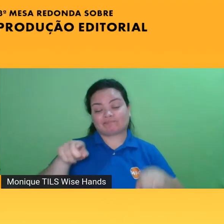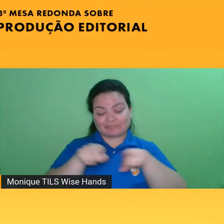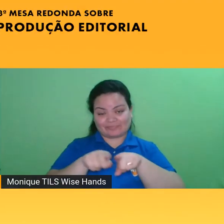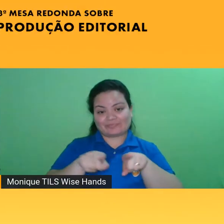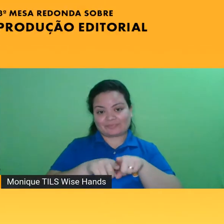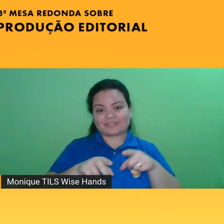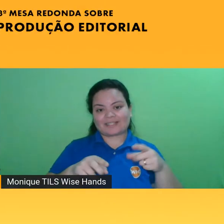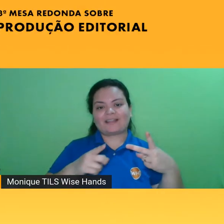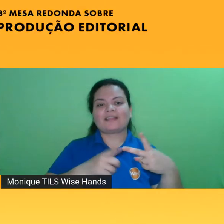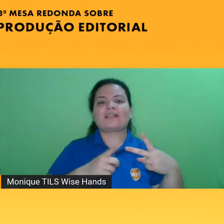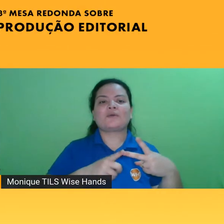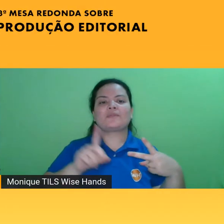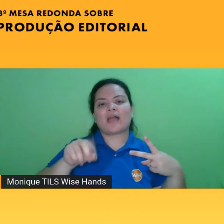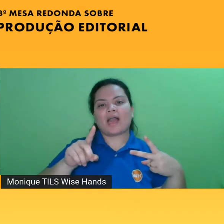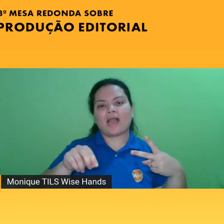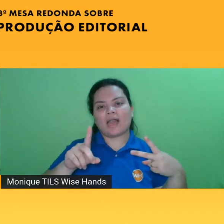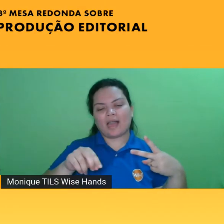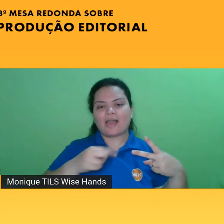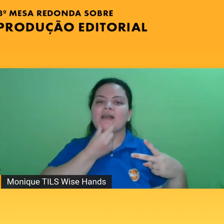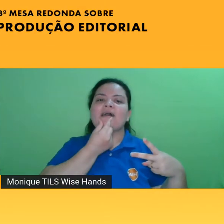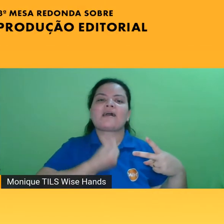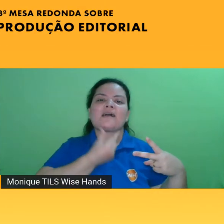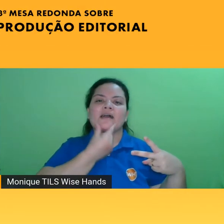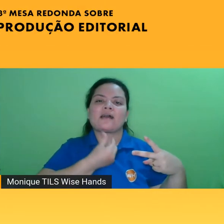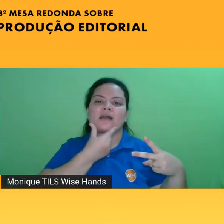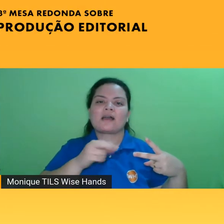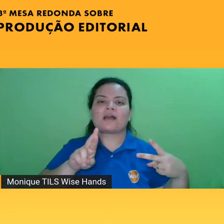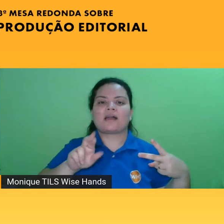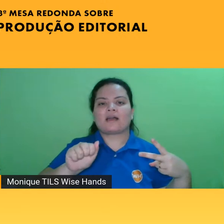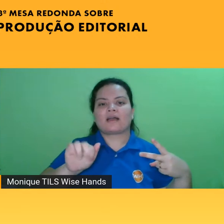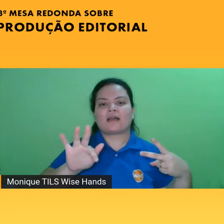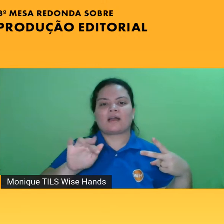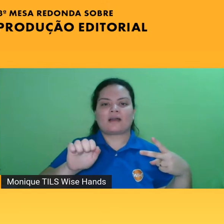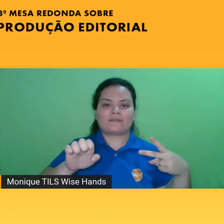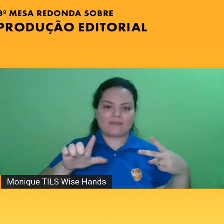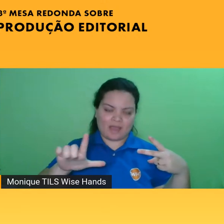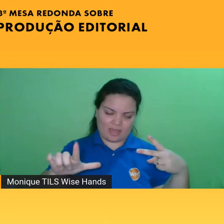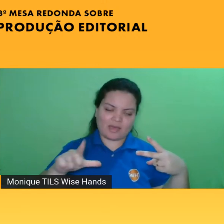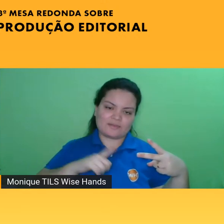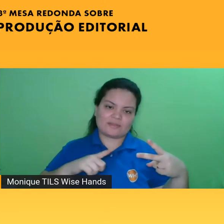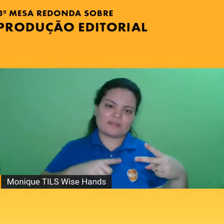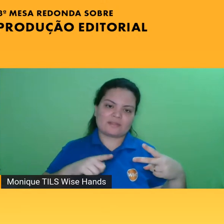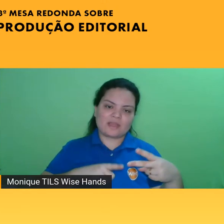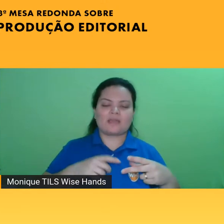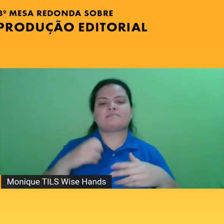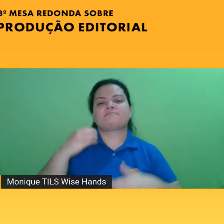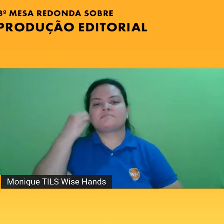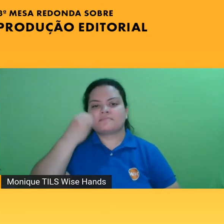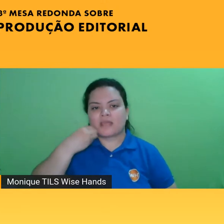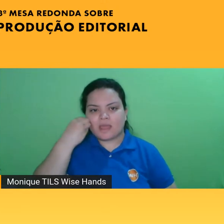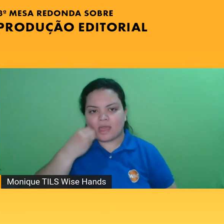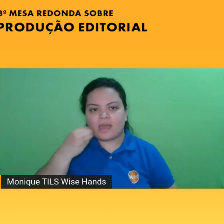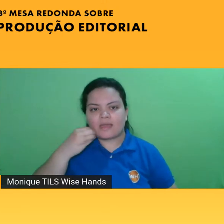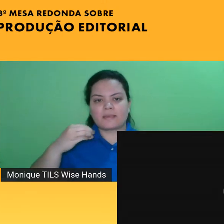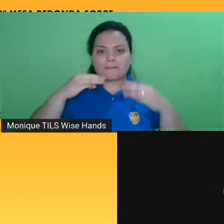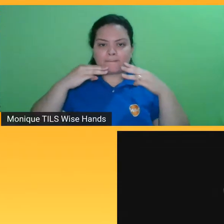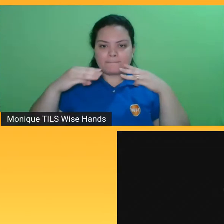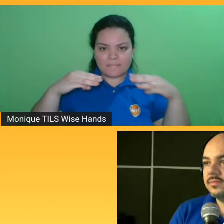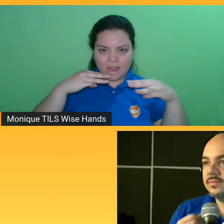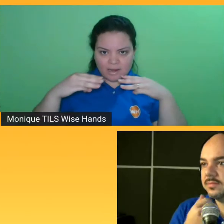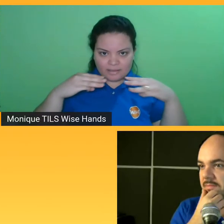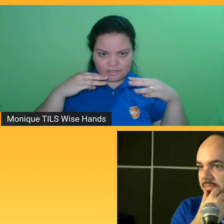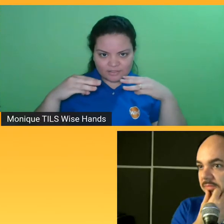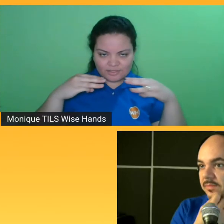CMO da Wise Hand, ele tem mais de 14 anos de experiência em marketing, mais de 2 mil conteúdos entregues, e mais de 50 grandes